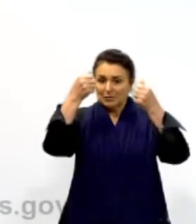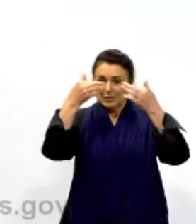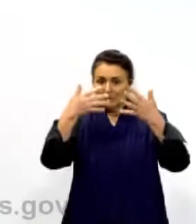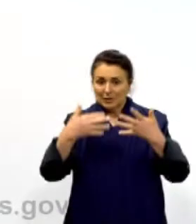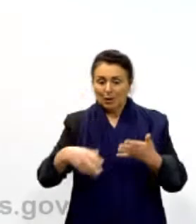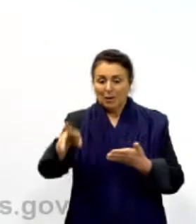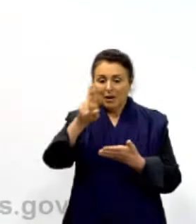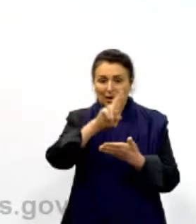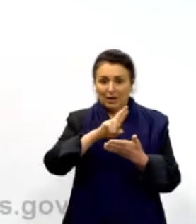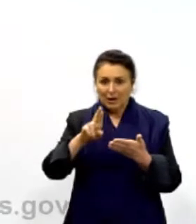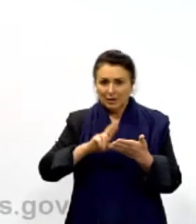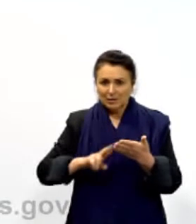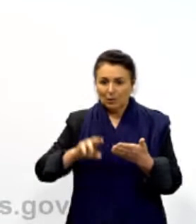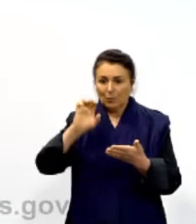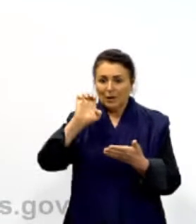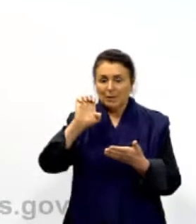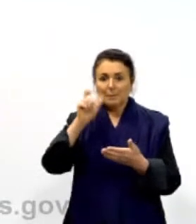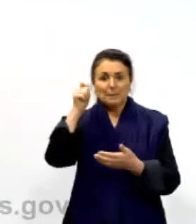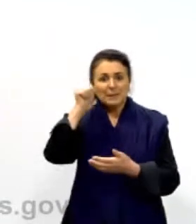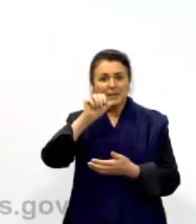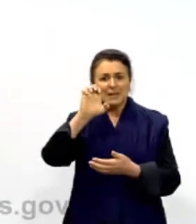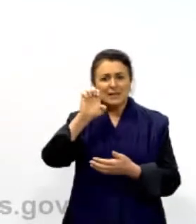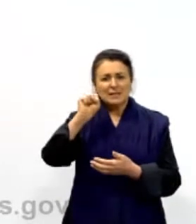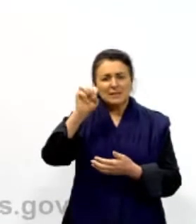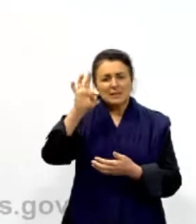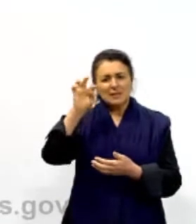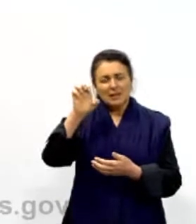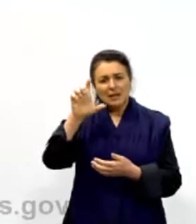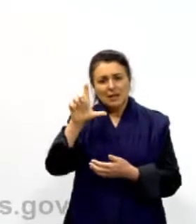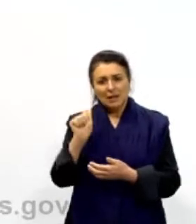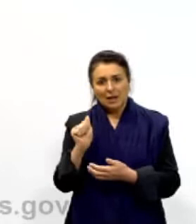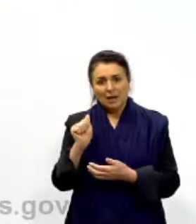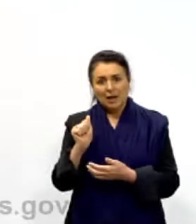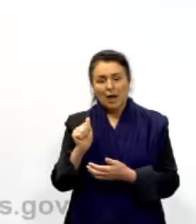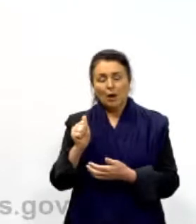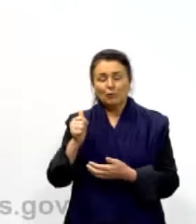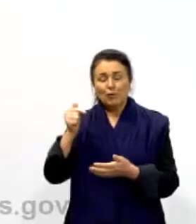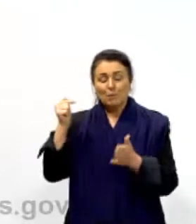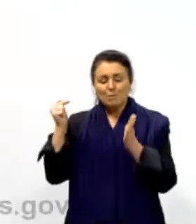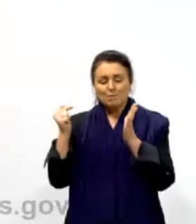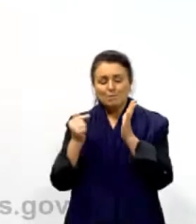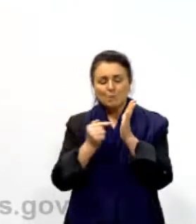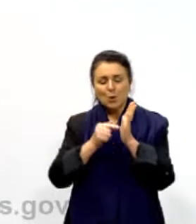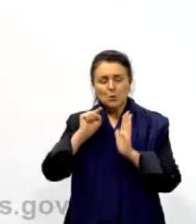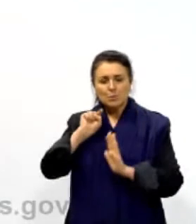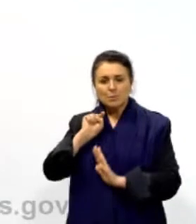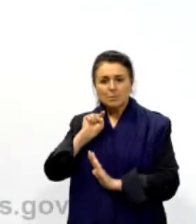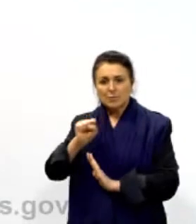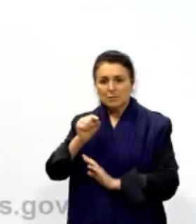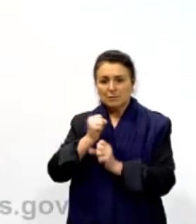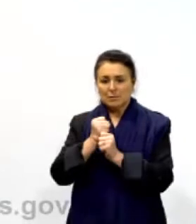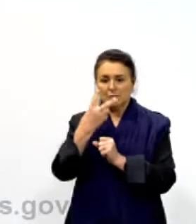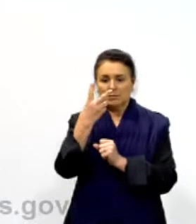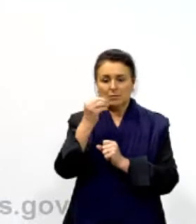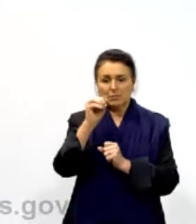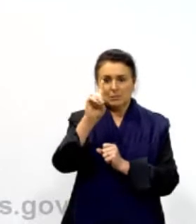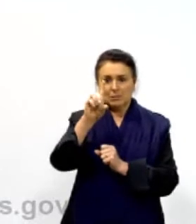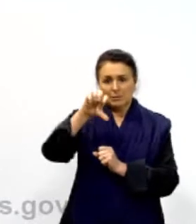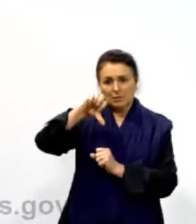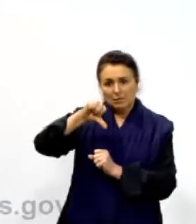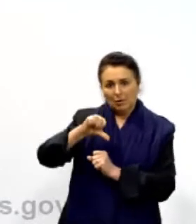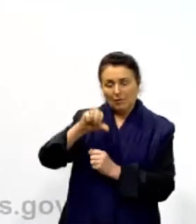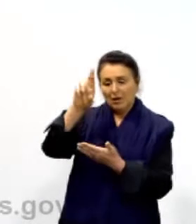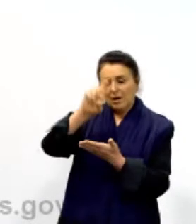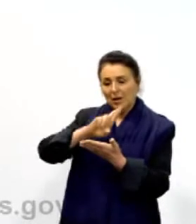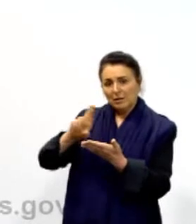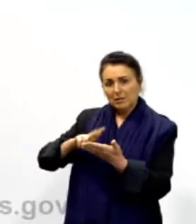redação que é da Estela Terra Lopes que tirou mil em 2019. Essa redação, ela